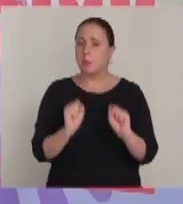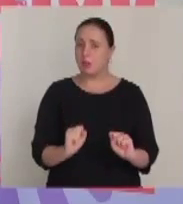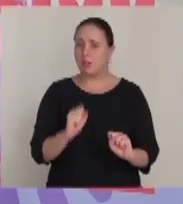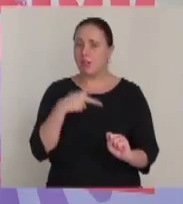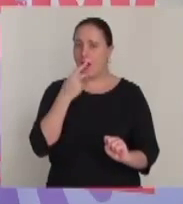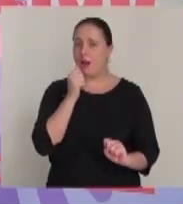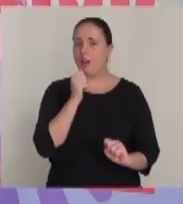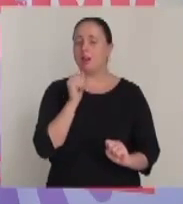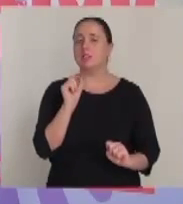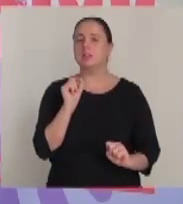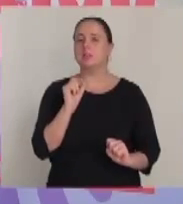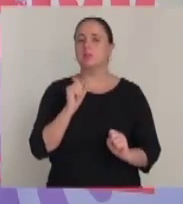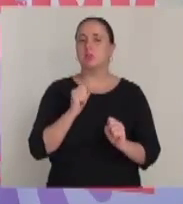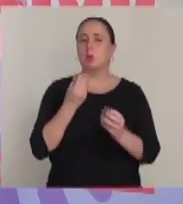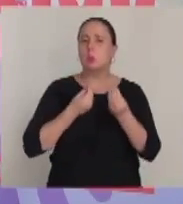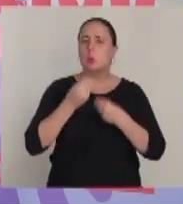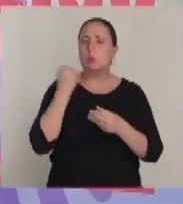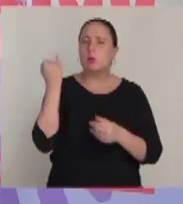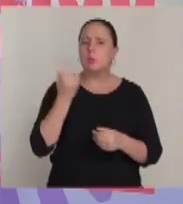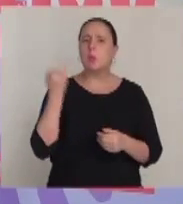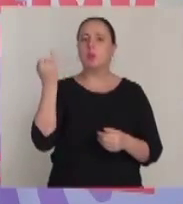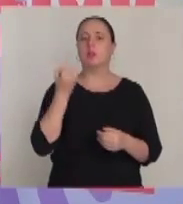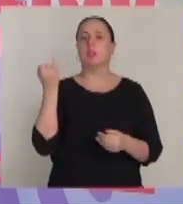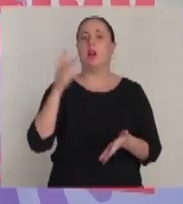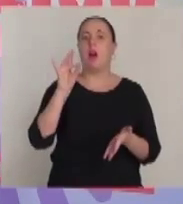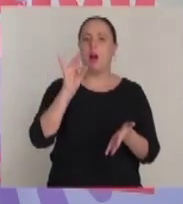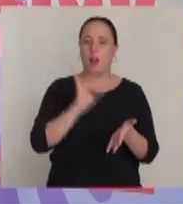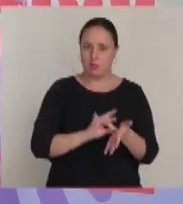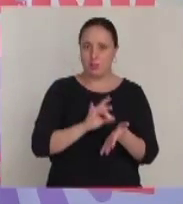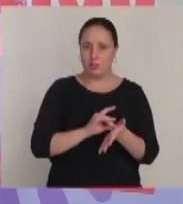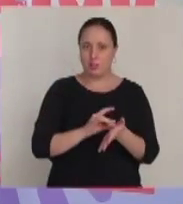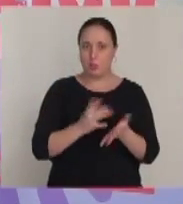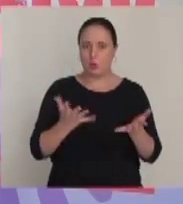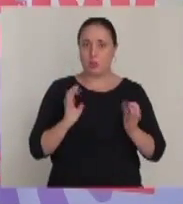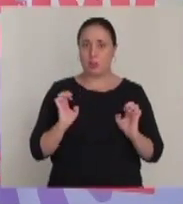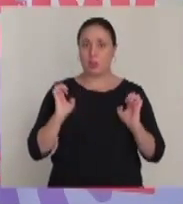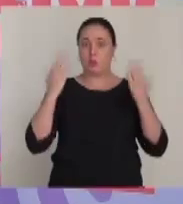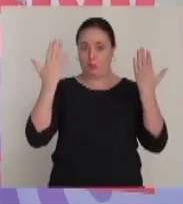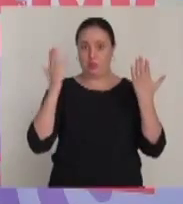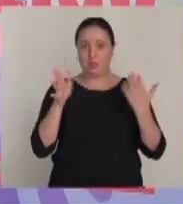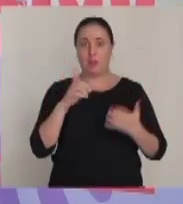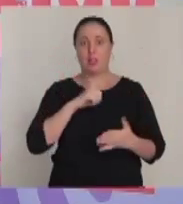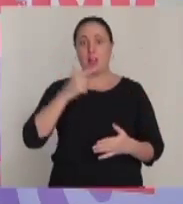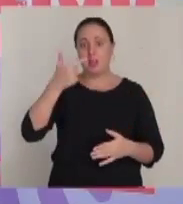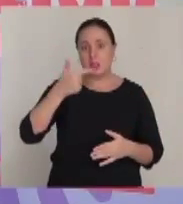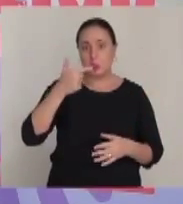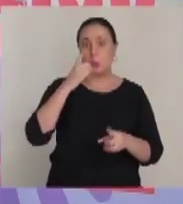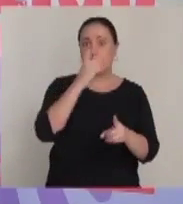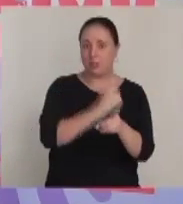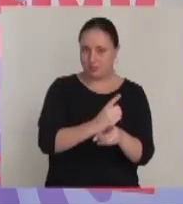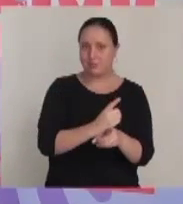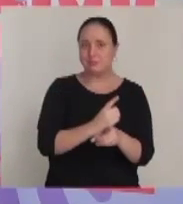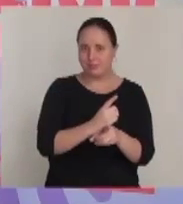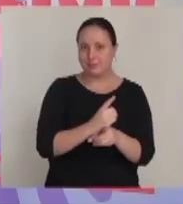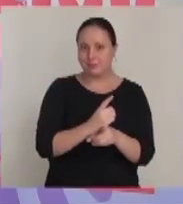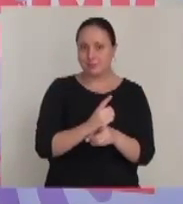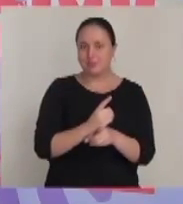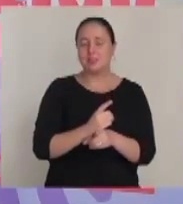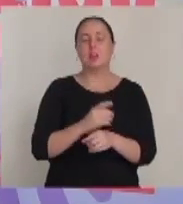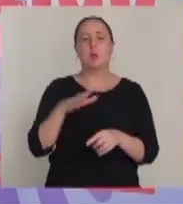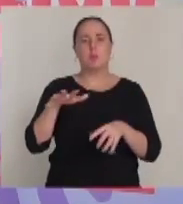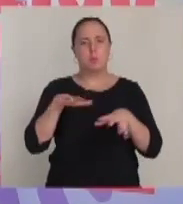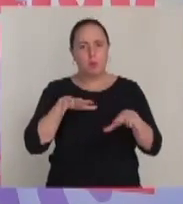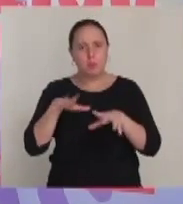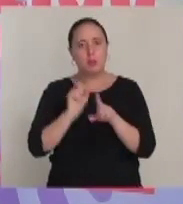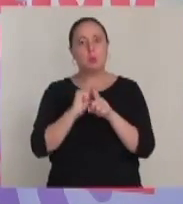Podemos considerar ainda, de fundamental importância, a realização deste evento, que já estamos na